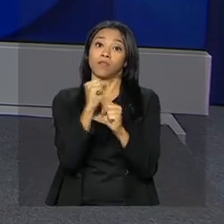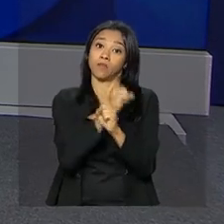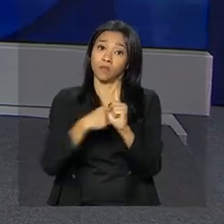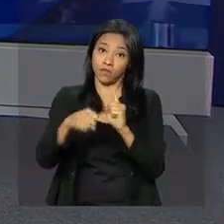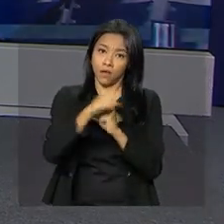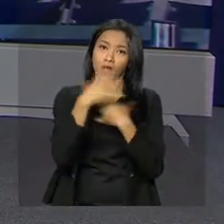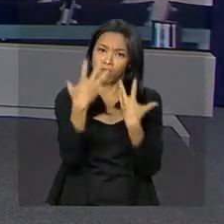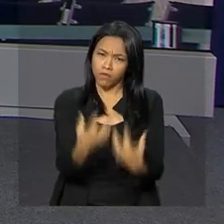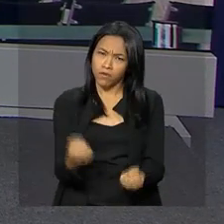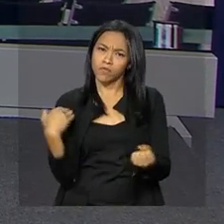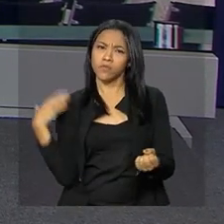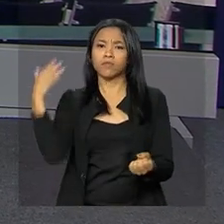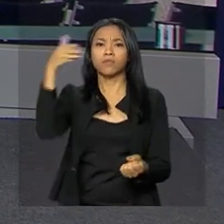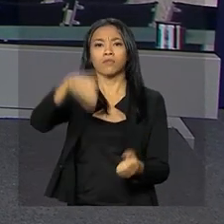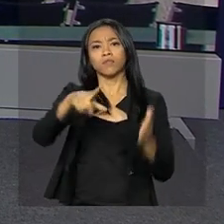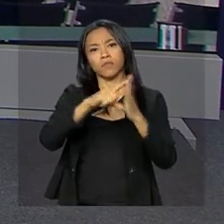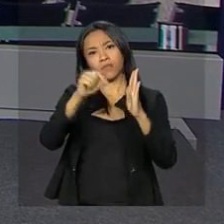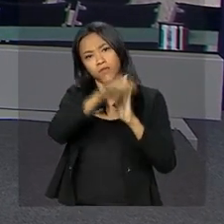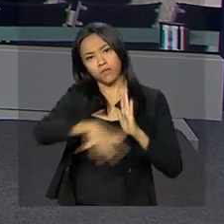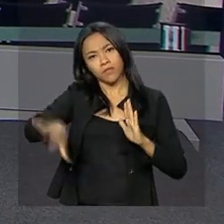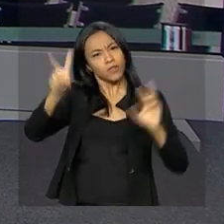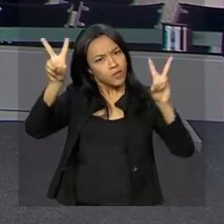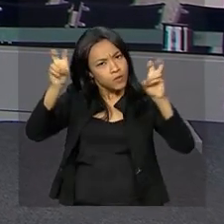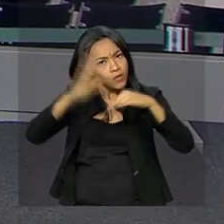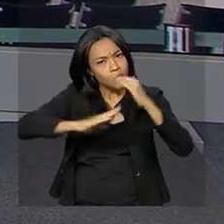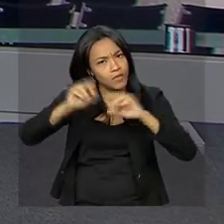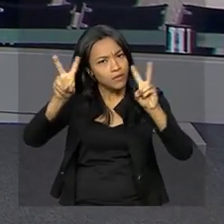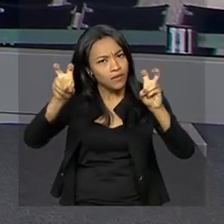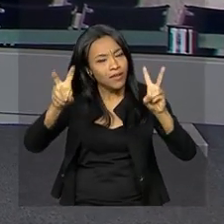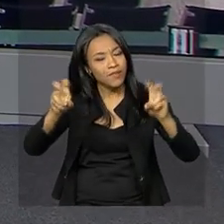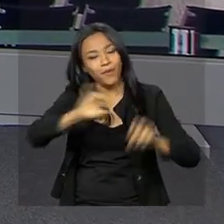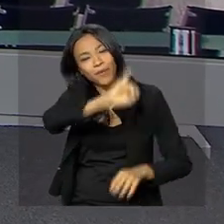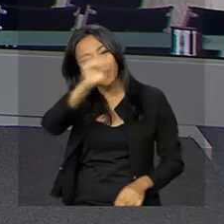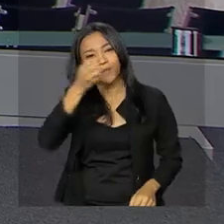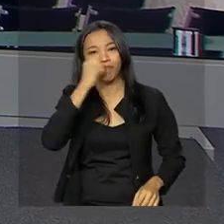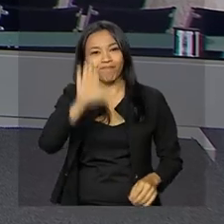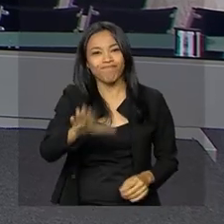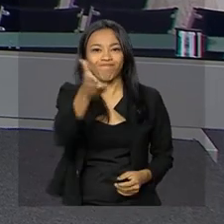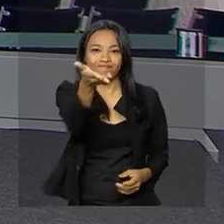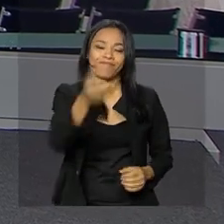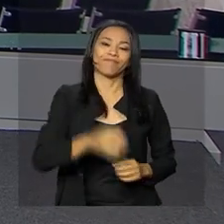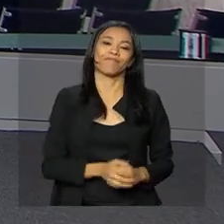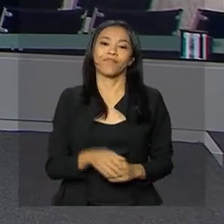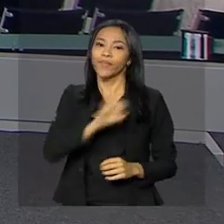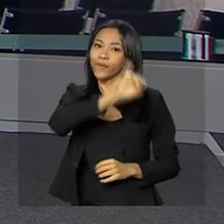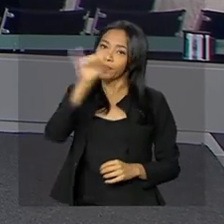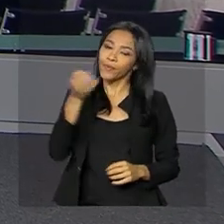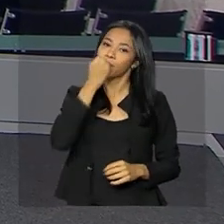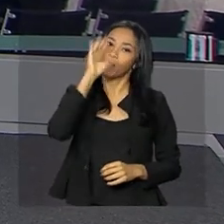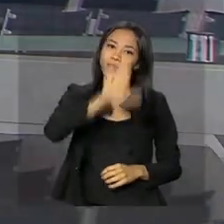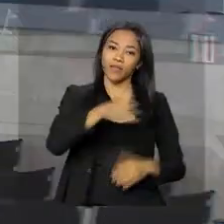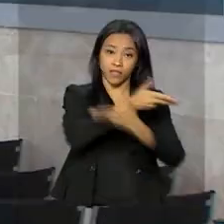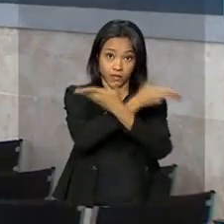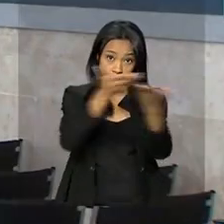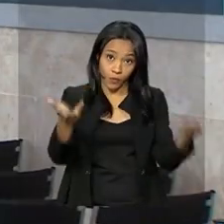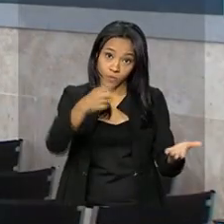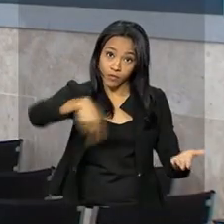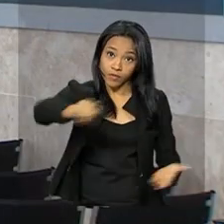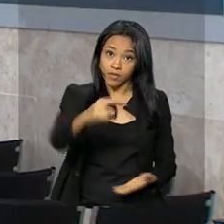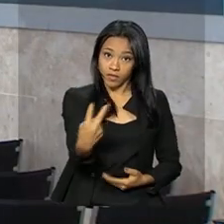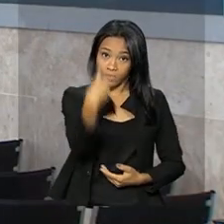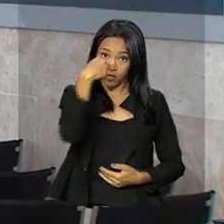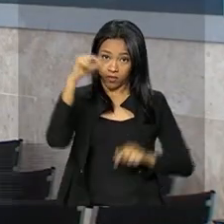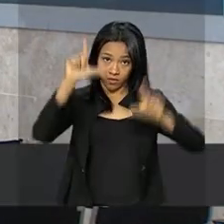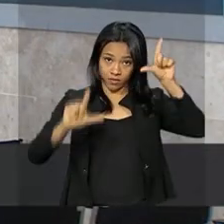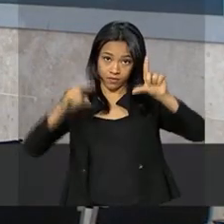ao Palácio do Planalto falar sobre esse assunto com a repórter Luana Karen. Oi Luana, boa tarde pra você. Olá Renata, boa tarde. Boa tarde a todos que nos acompanham aqui na